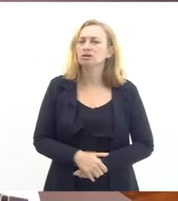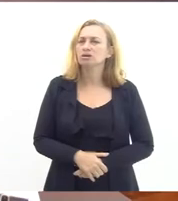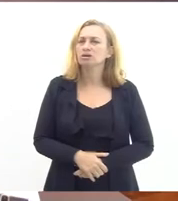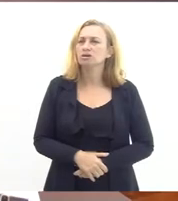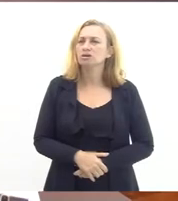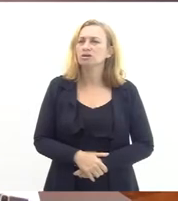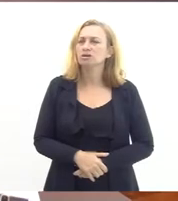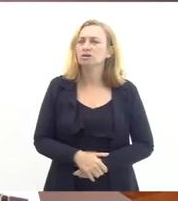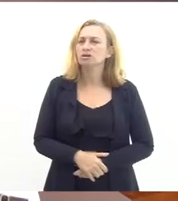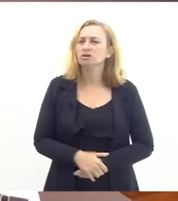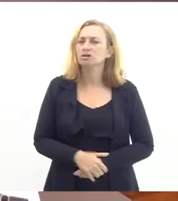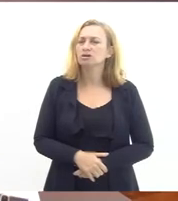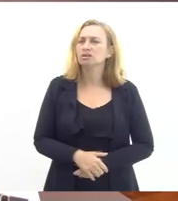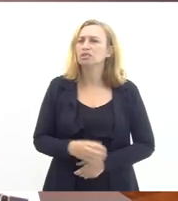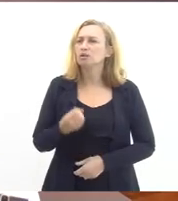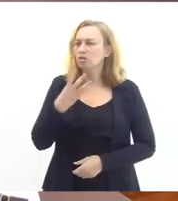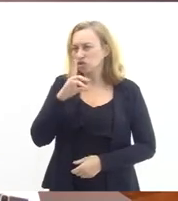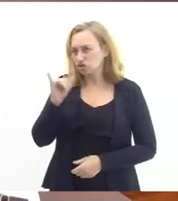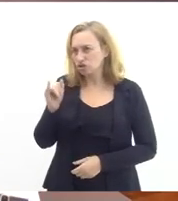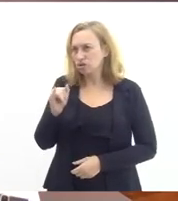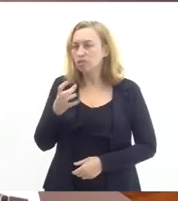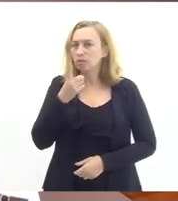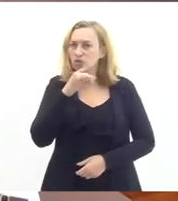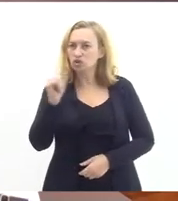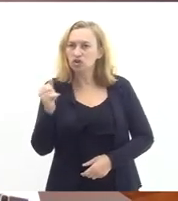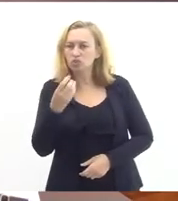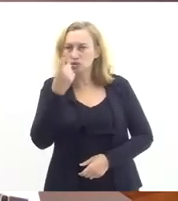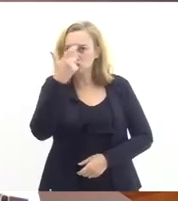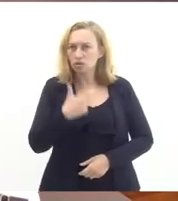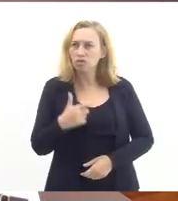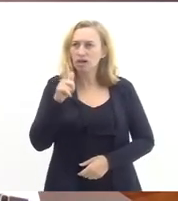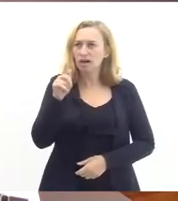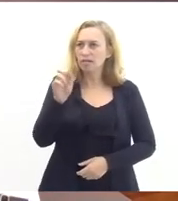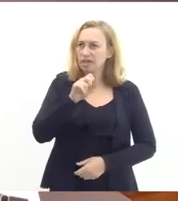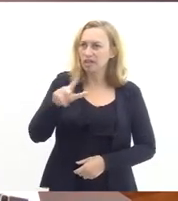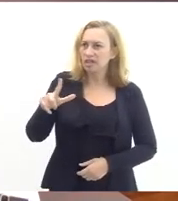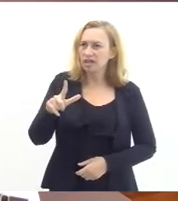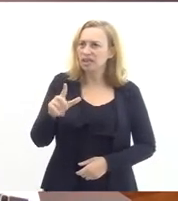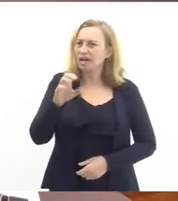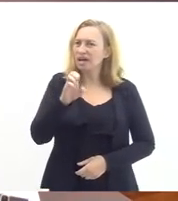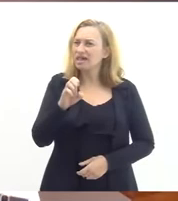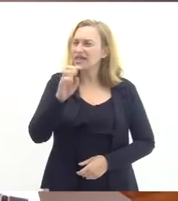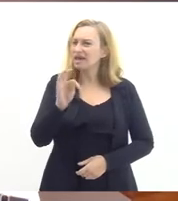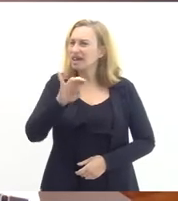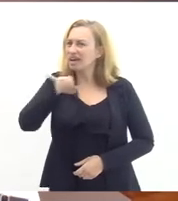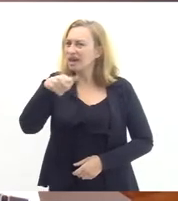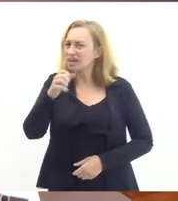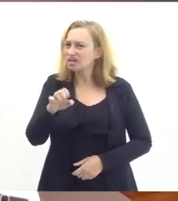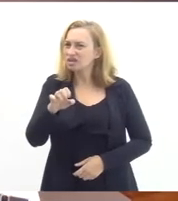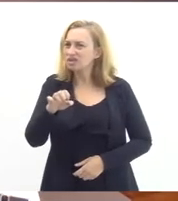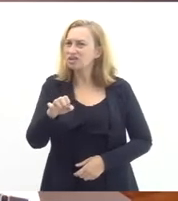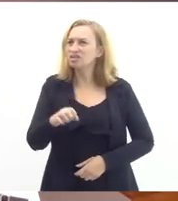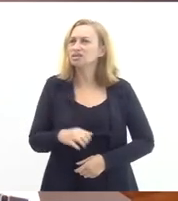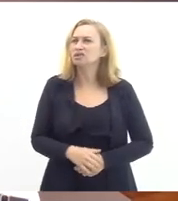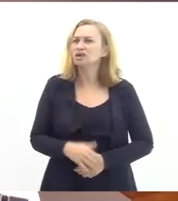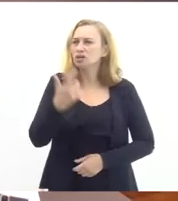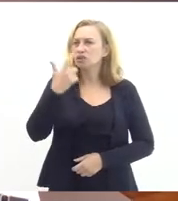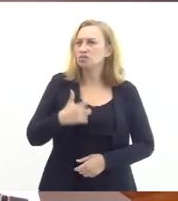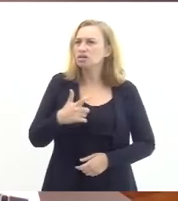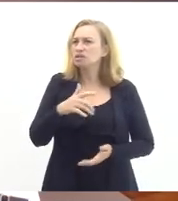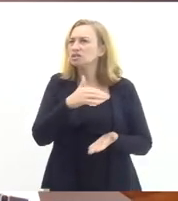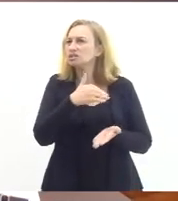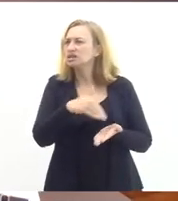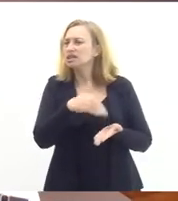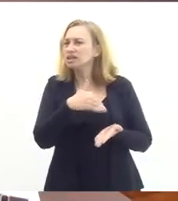Gabriel Igor bom dia bom dia eu sou Gabriel ebraim nós somos da ETE de Bacachá a Elber Vignoli Muniz eu sou secretário de